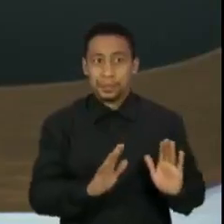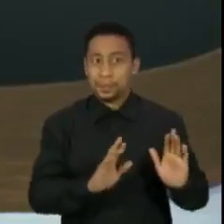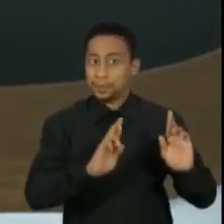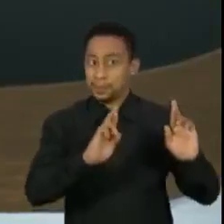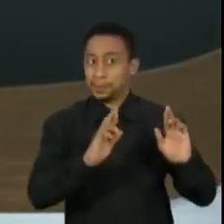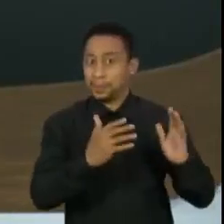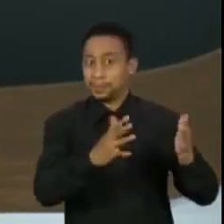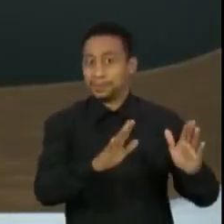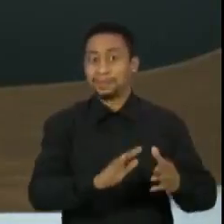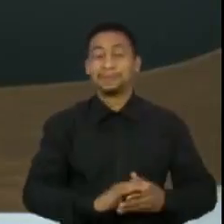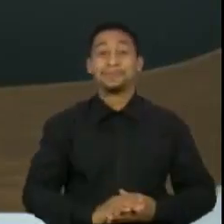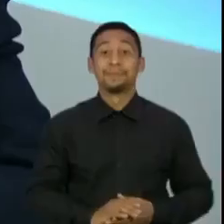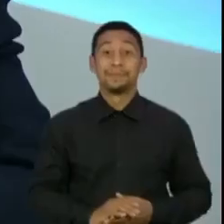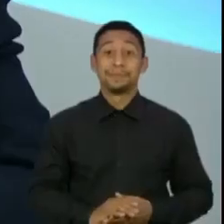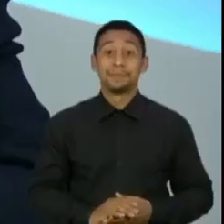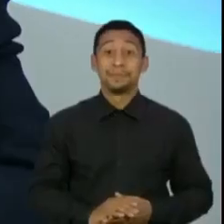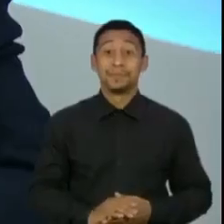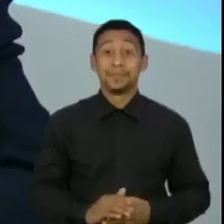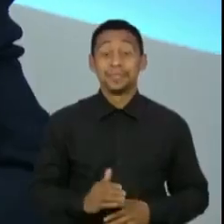Uma coisa rápida para o senhor,